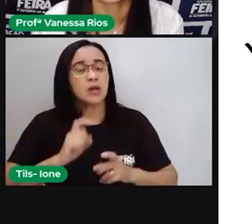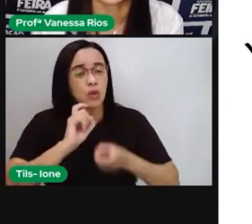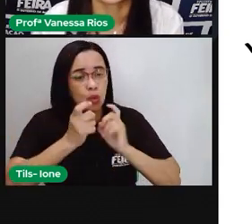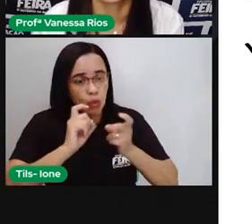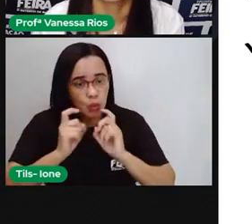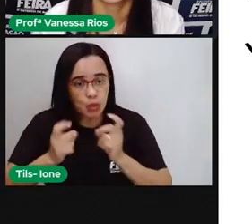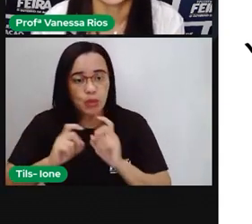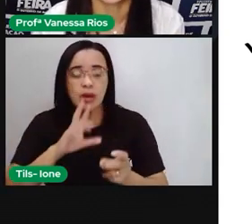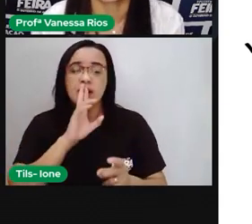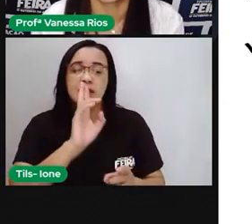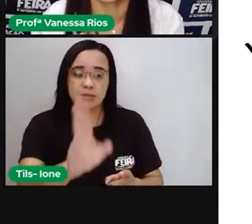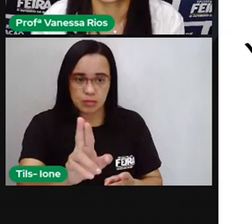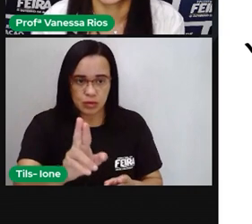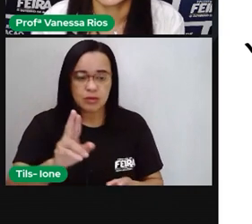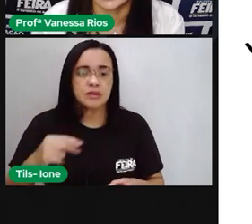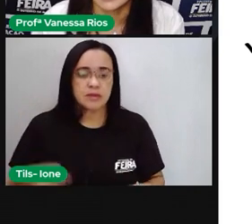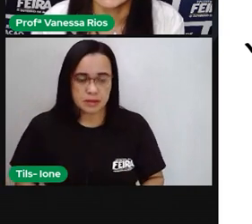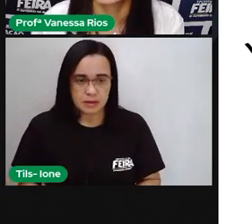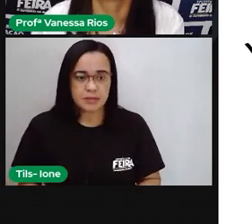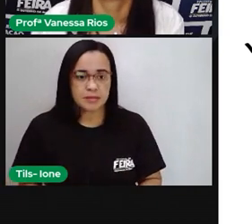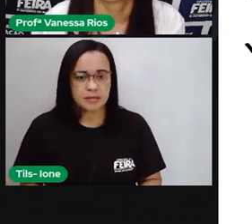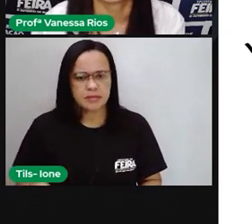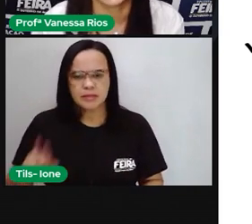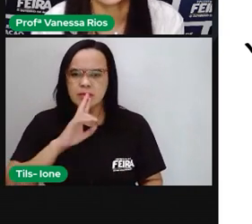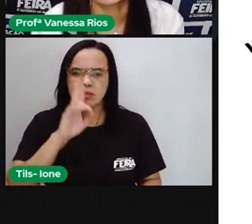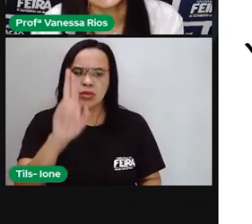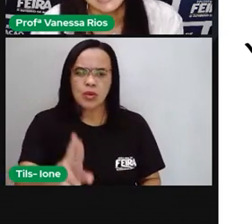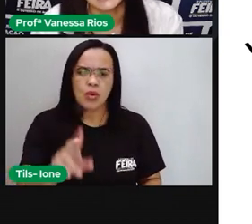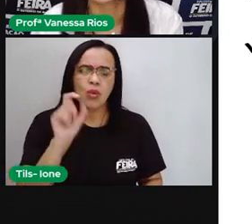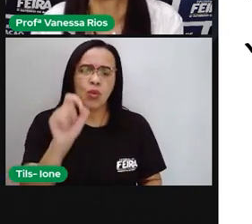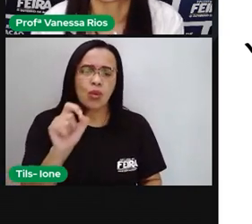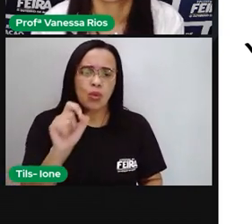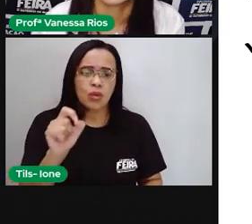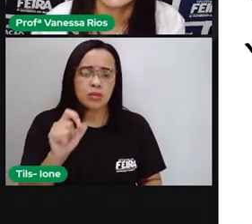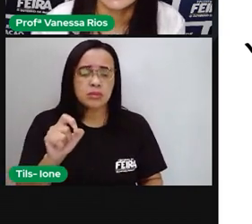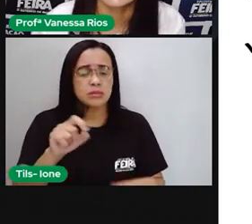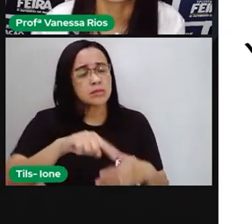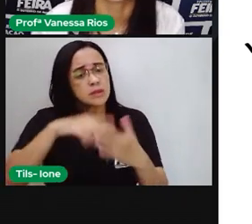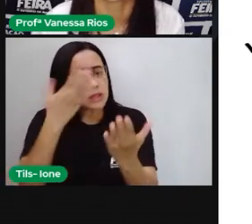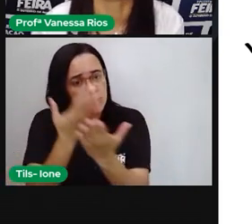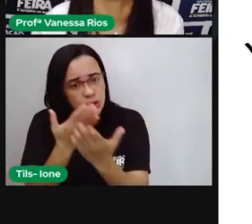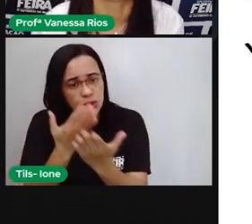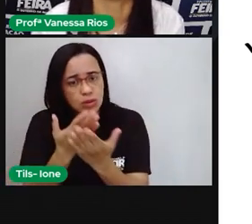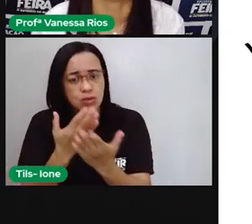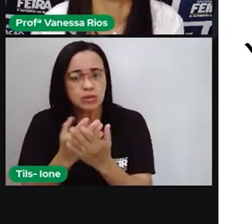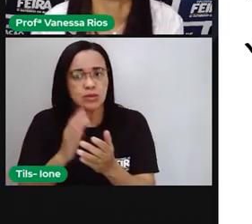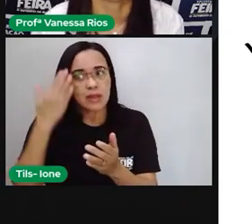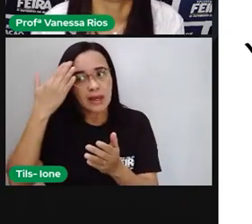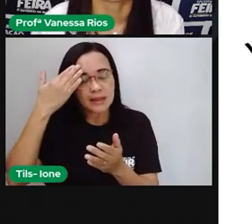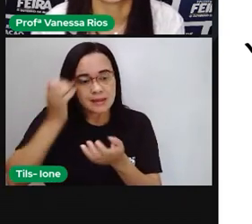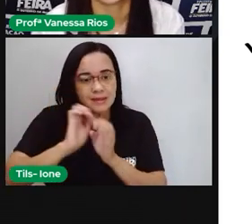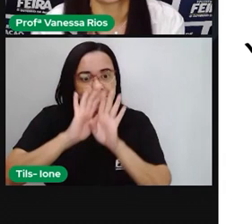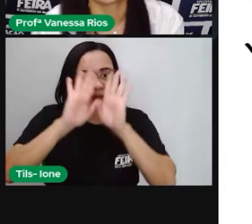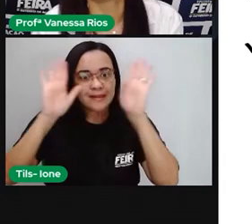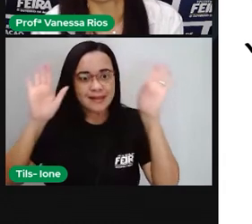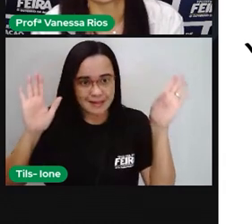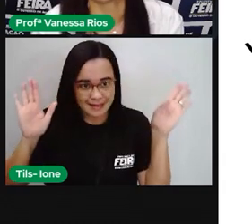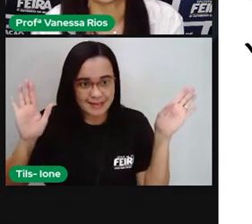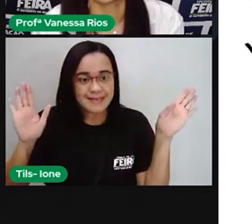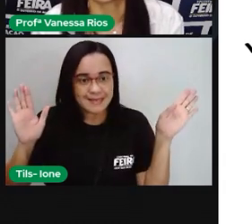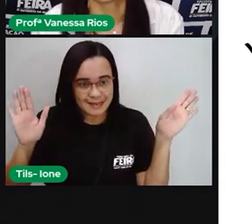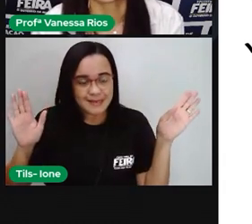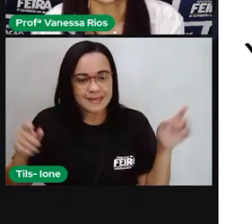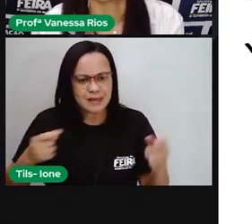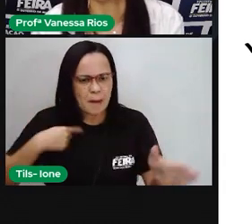resposta. Porque a gente vai responder para estudar, para entender, para compreender. Então a pró pergunta